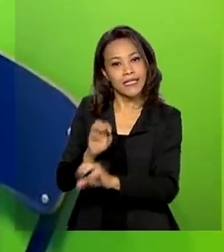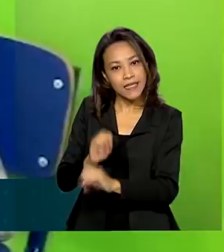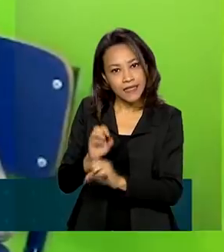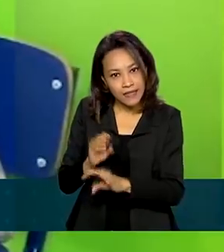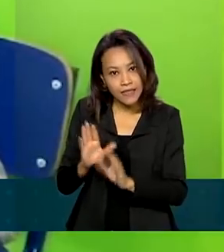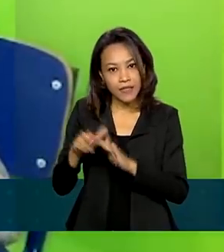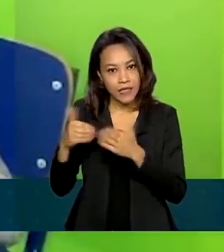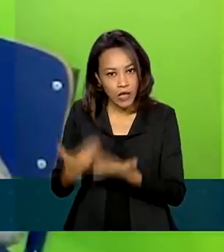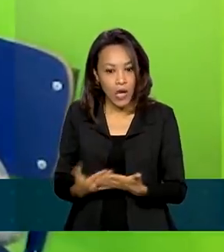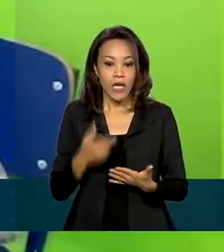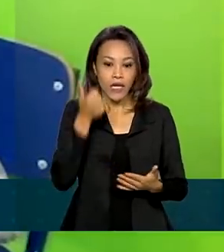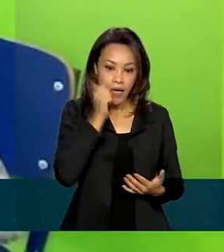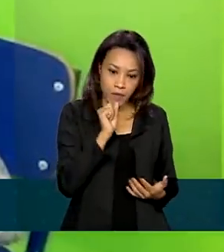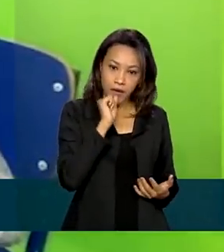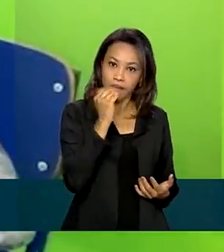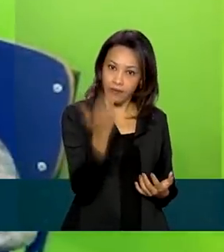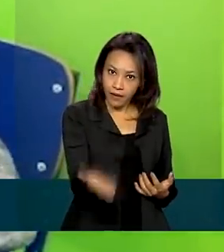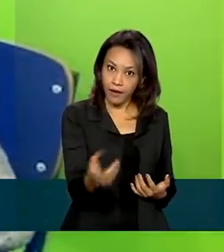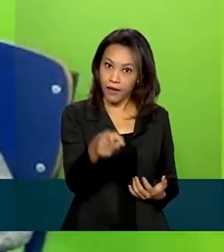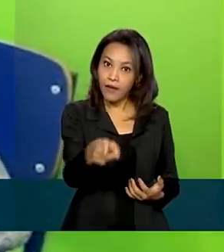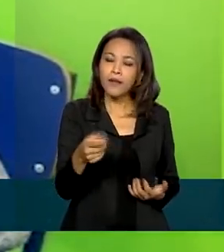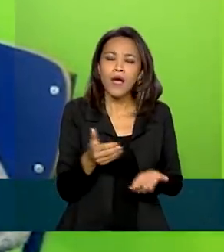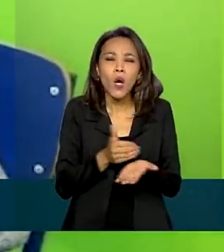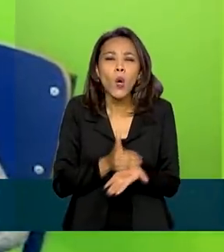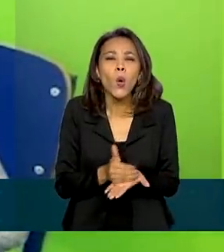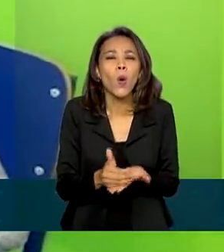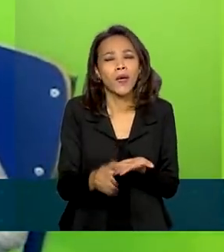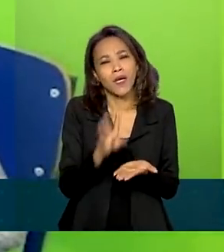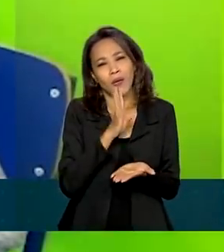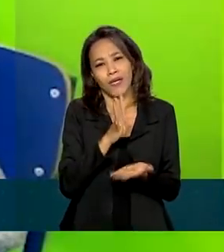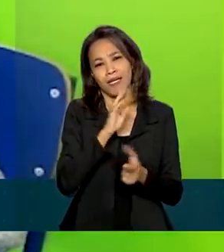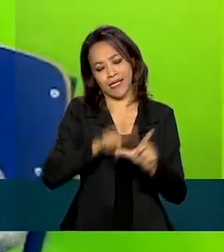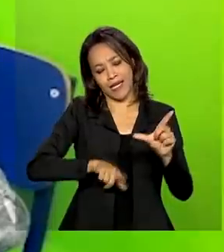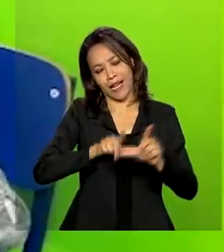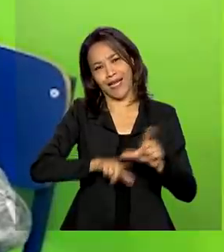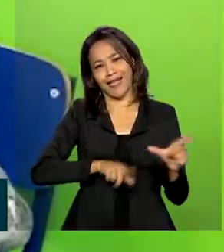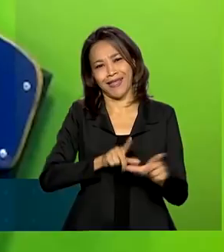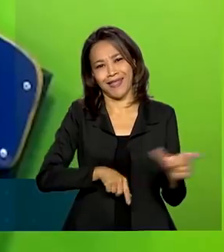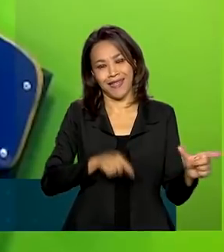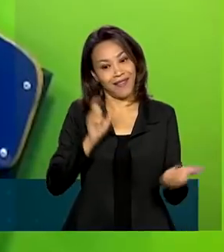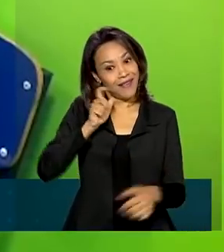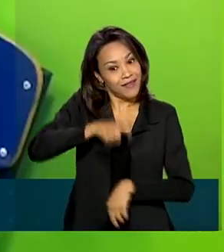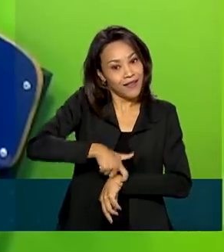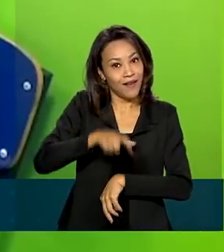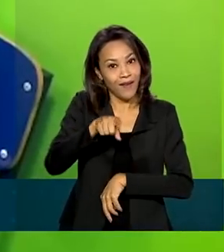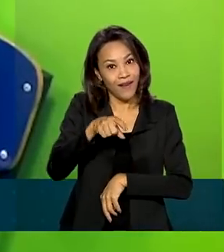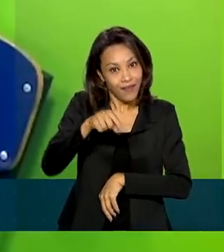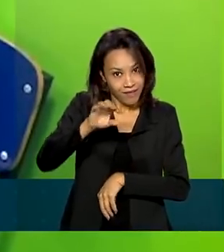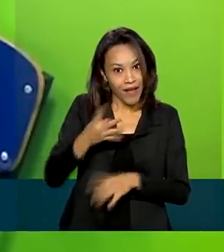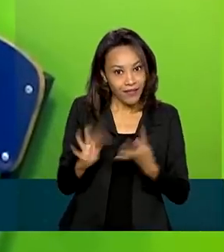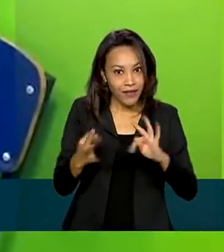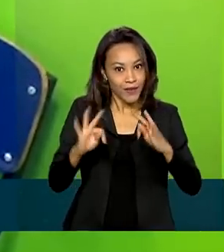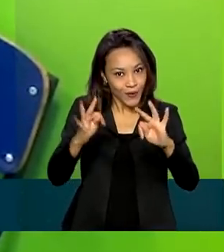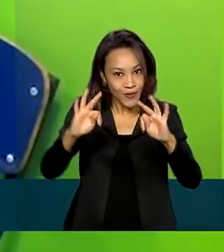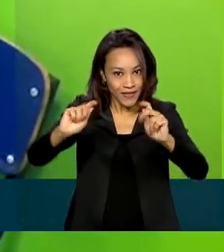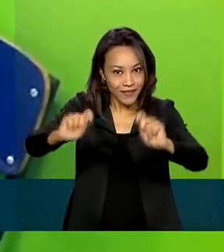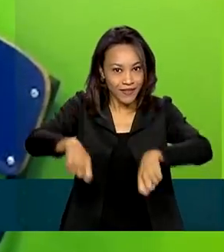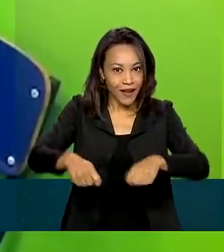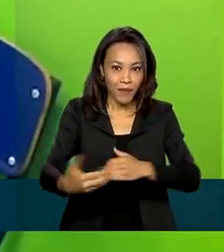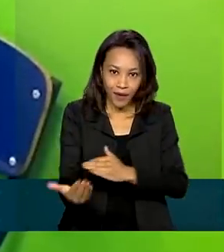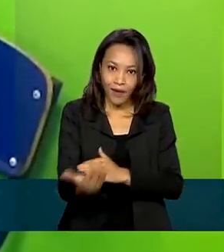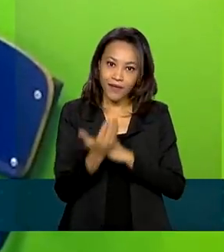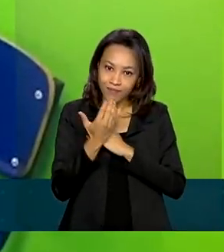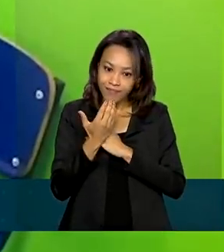Murilo. O pequeno está começando a conhecer as letrinhas e, nessa hora, a tecnologia pode ser uma grande